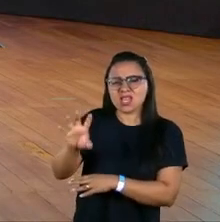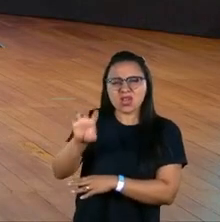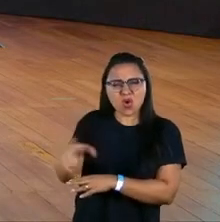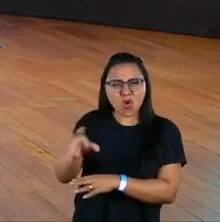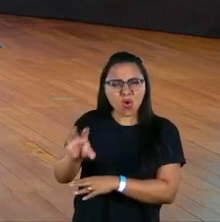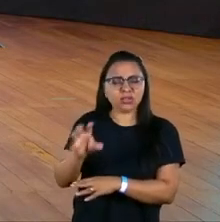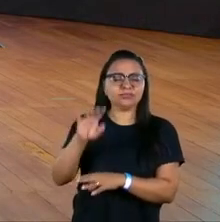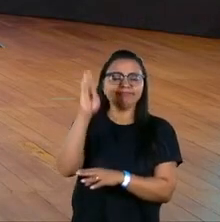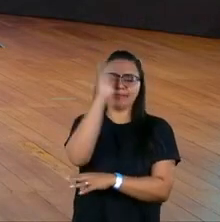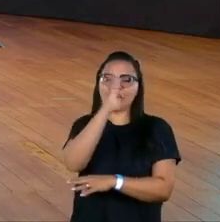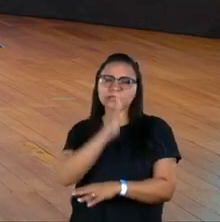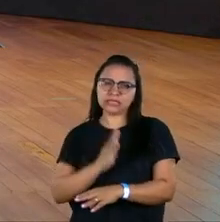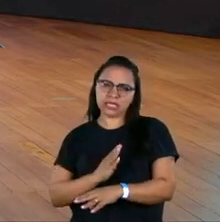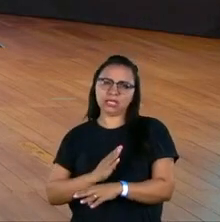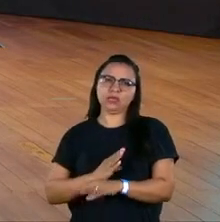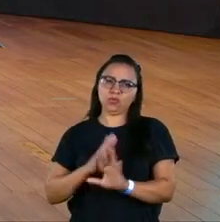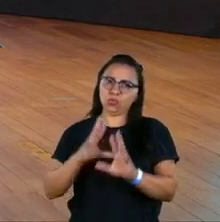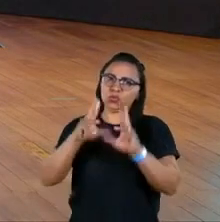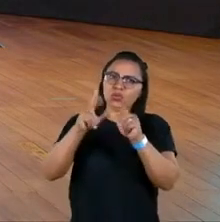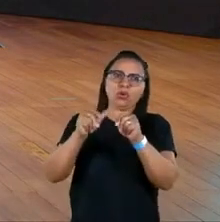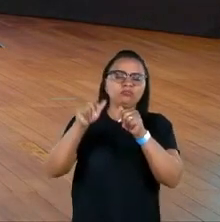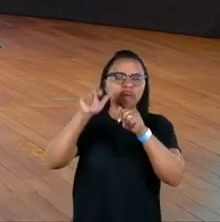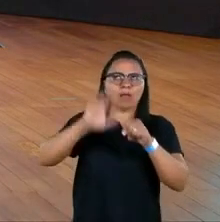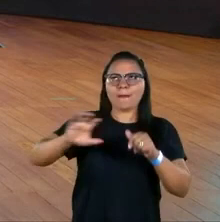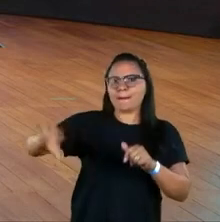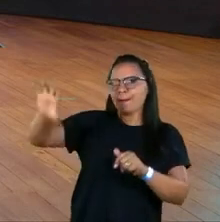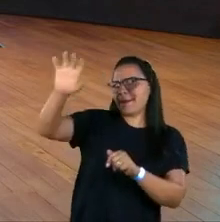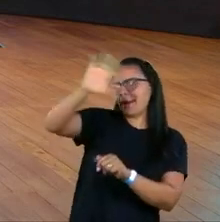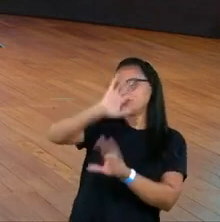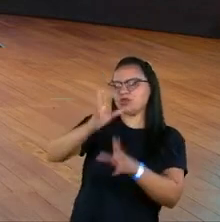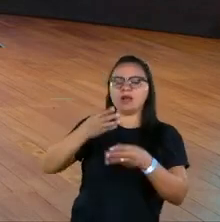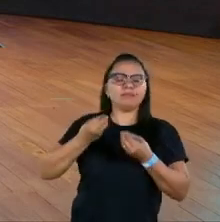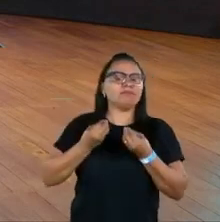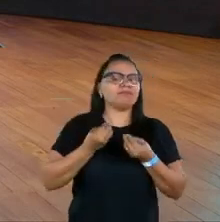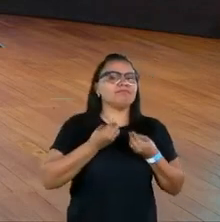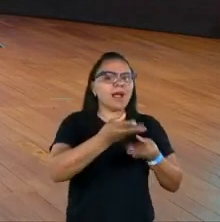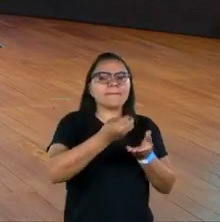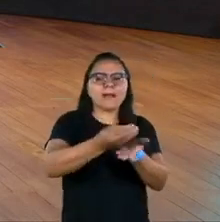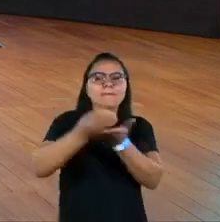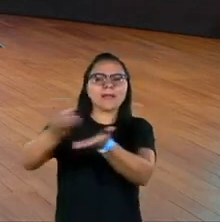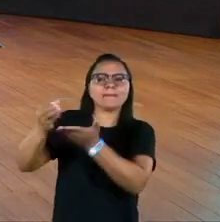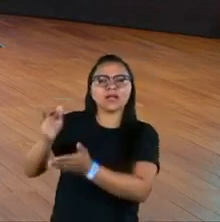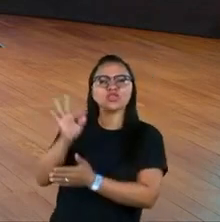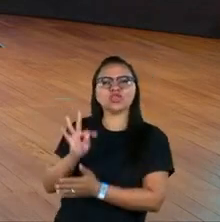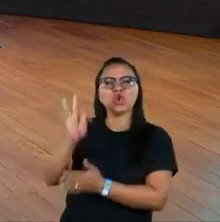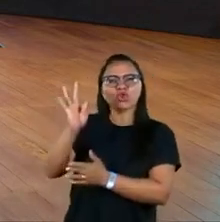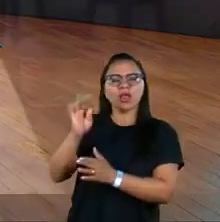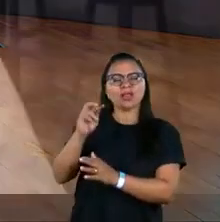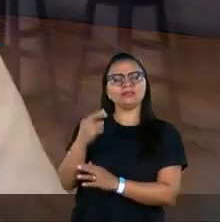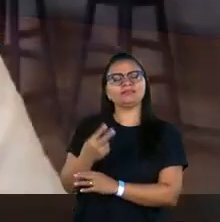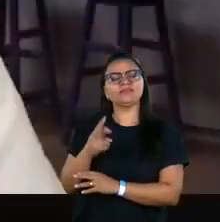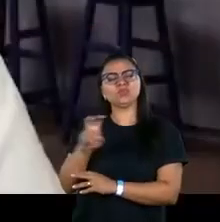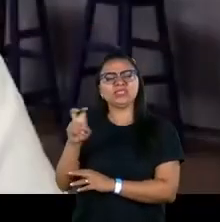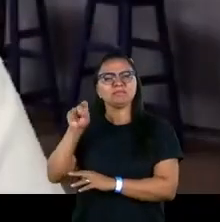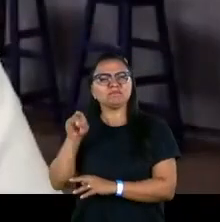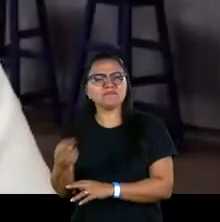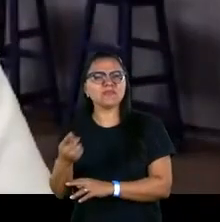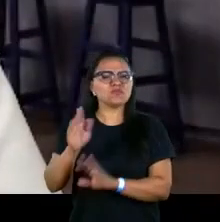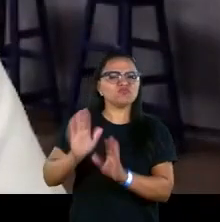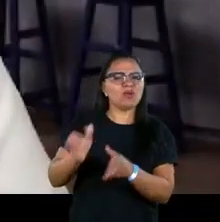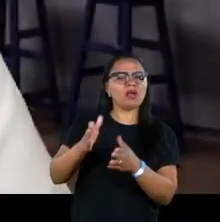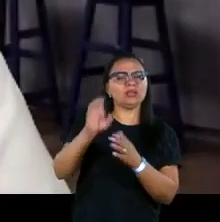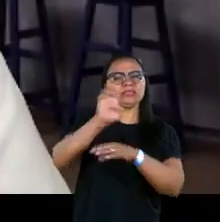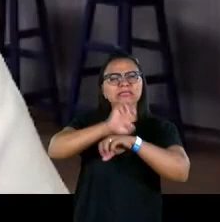brasileiros em todo o Brasil. Já distribuímos mais de 55 mil toneladas de alimentos em todos os